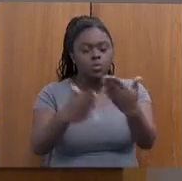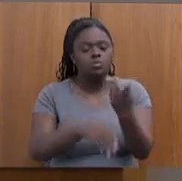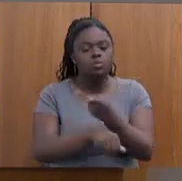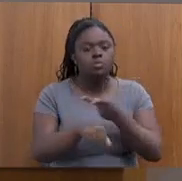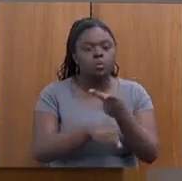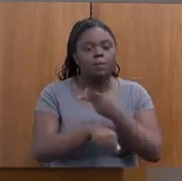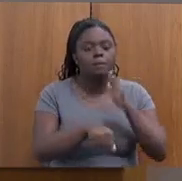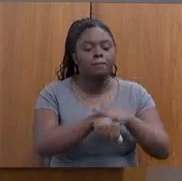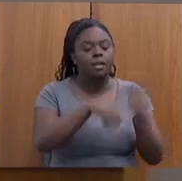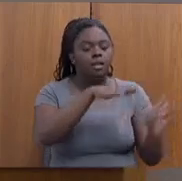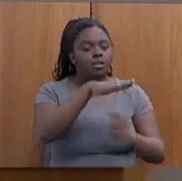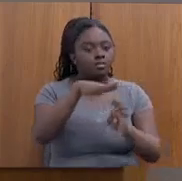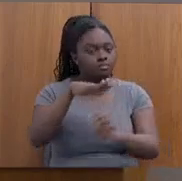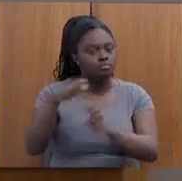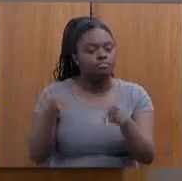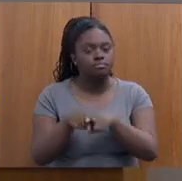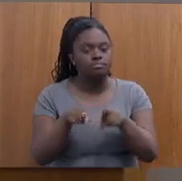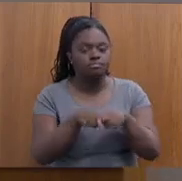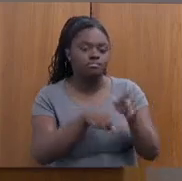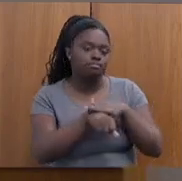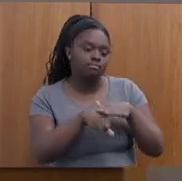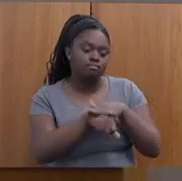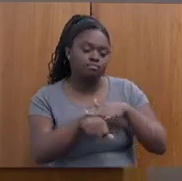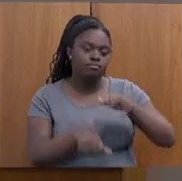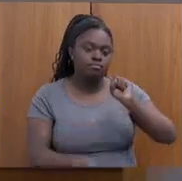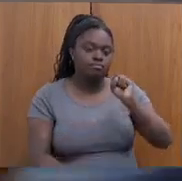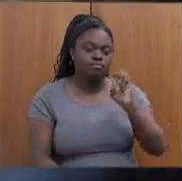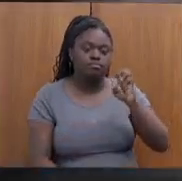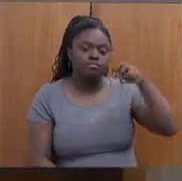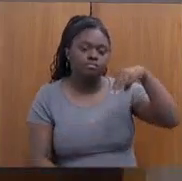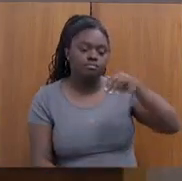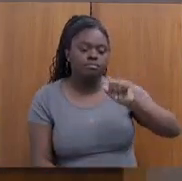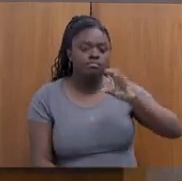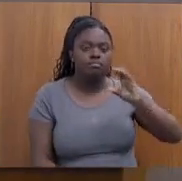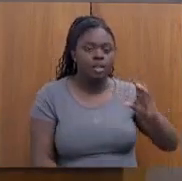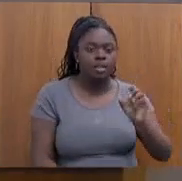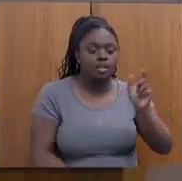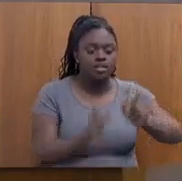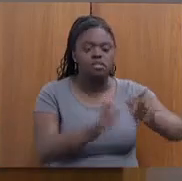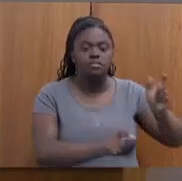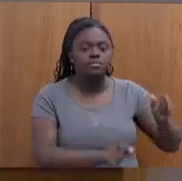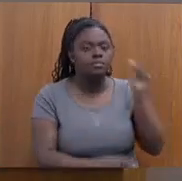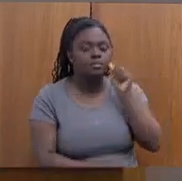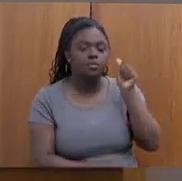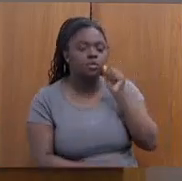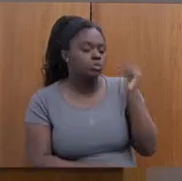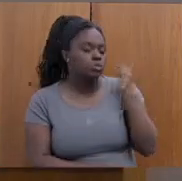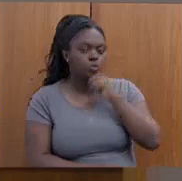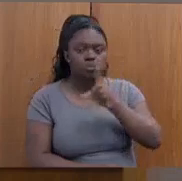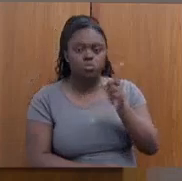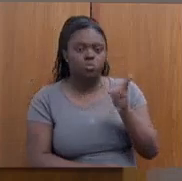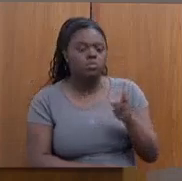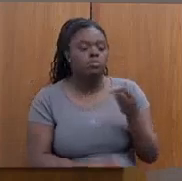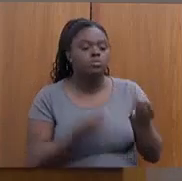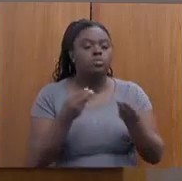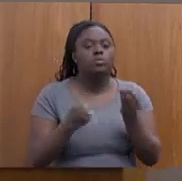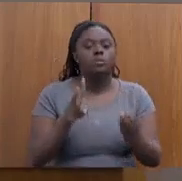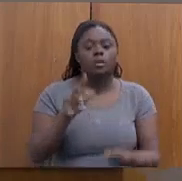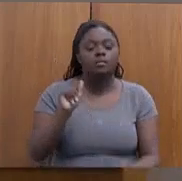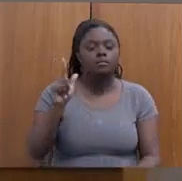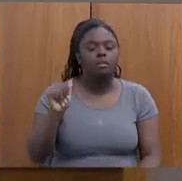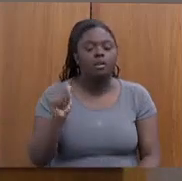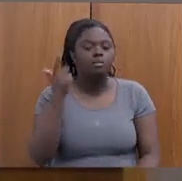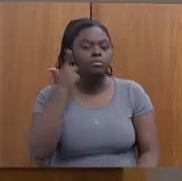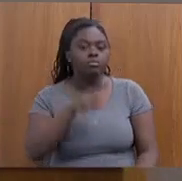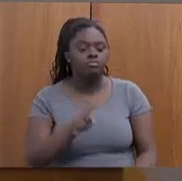empresas e também conversando com o Senac para qualificar essas mulheres que não conseguem ainda ter o mate com as vagas e os